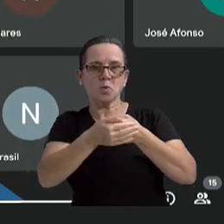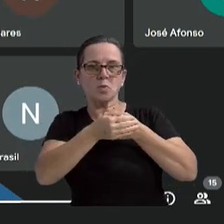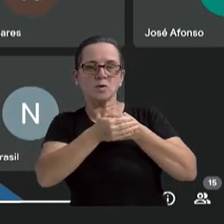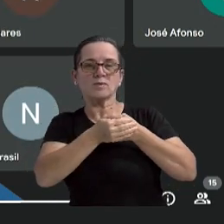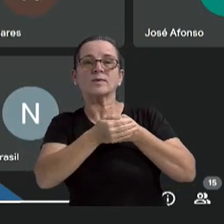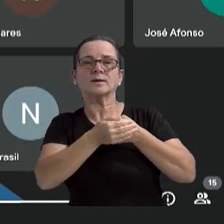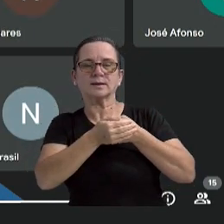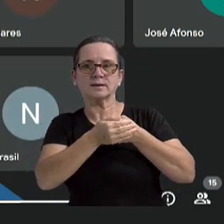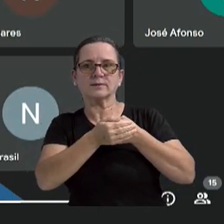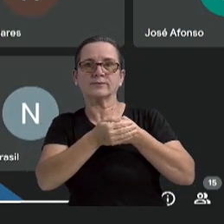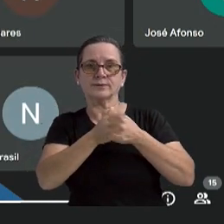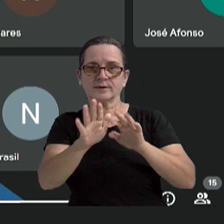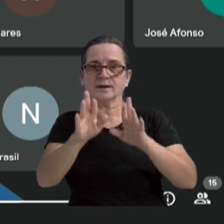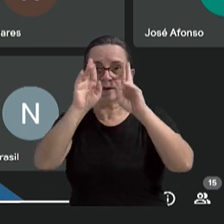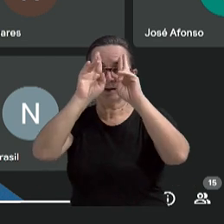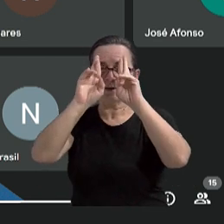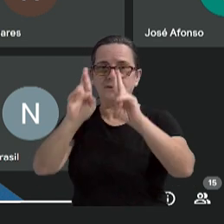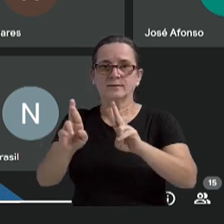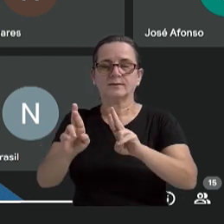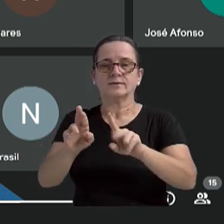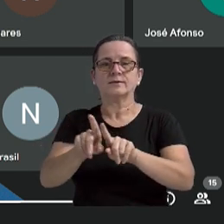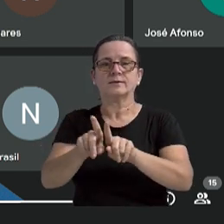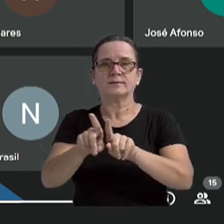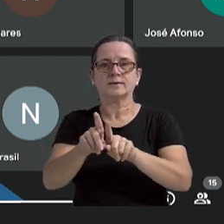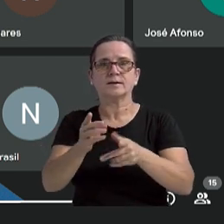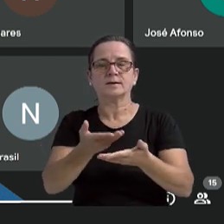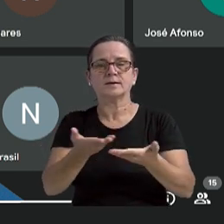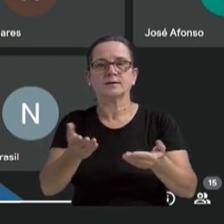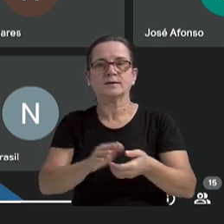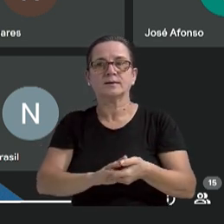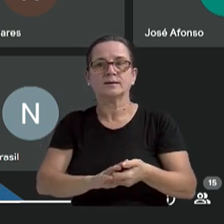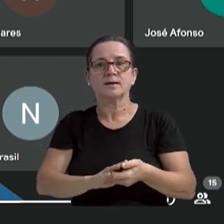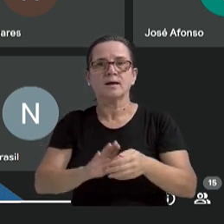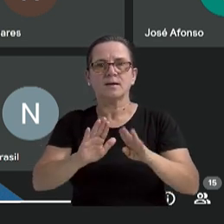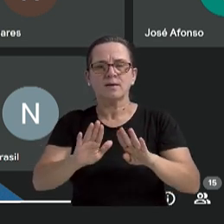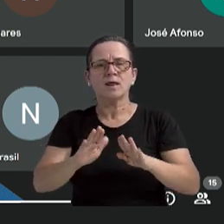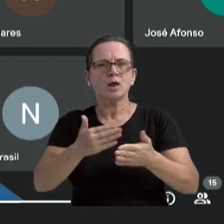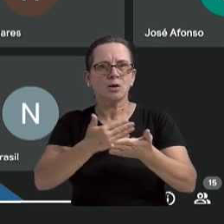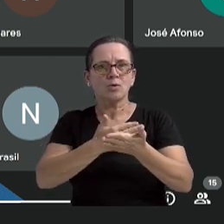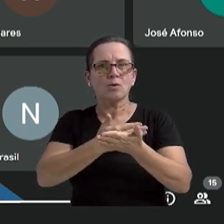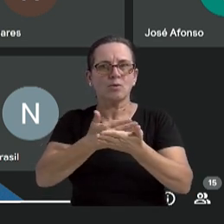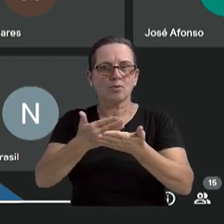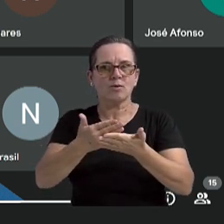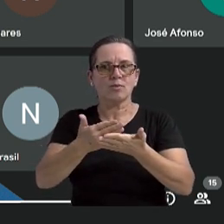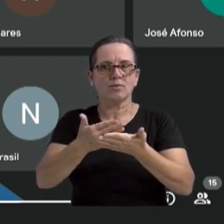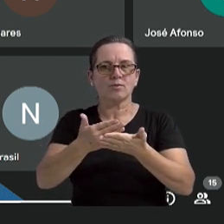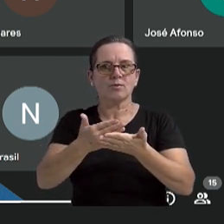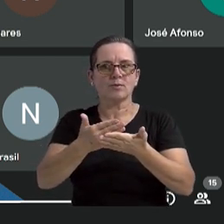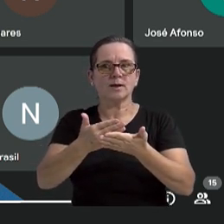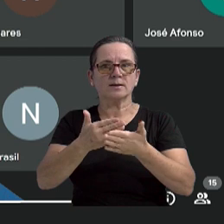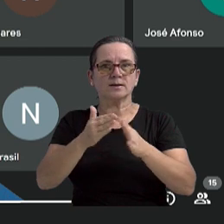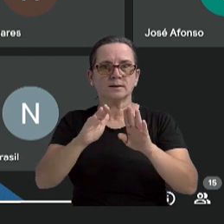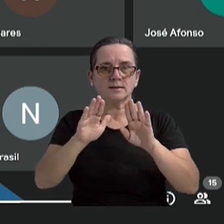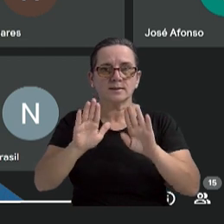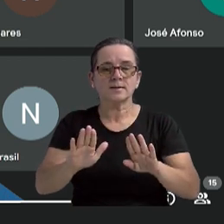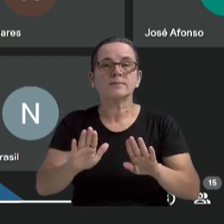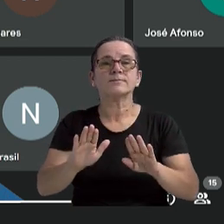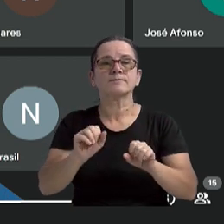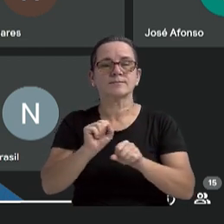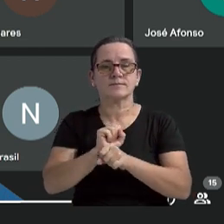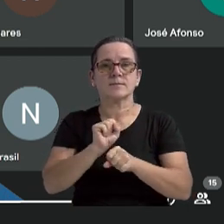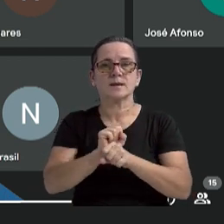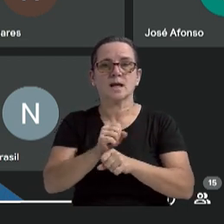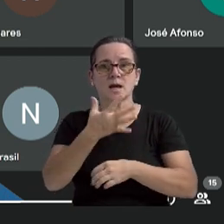inscrito para apresentar os seus trabalhos, mas o mesmo pediu ao presidente que colocasse em votação para que fossem